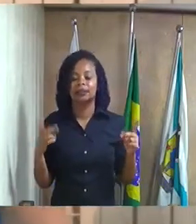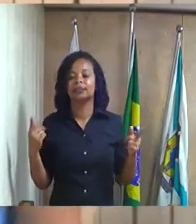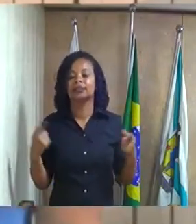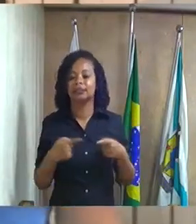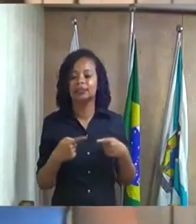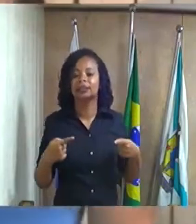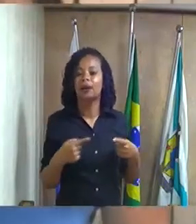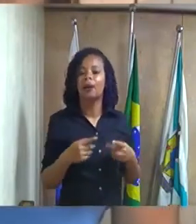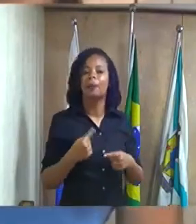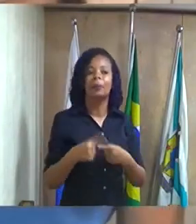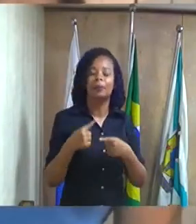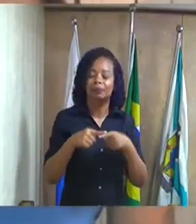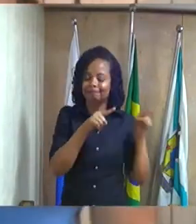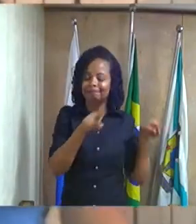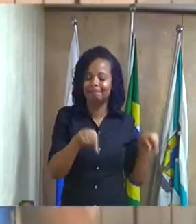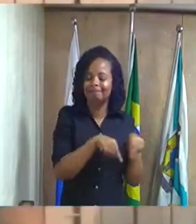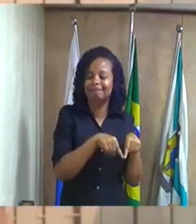mudaram